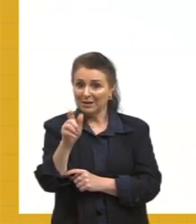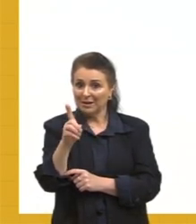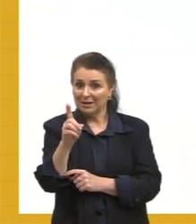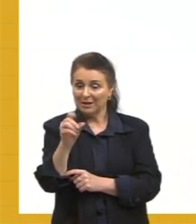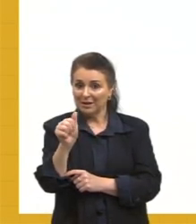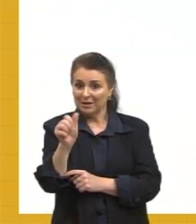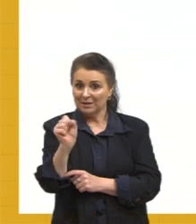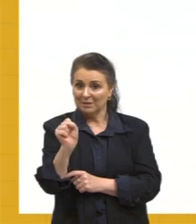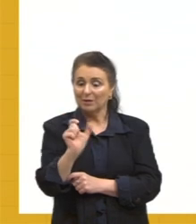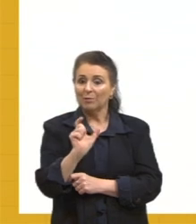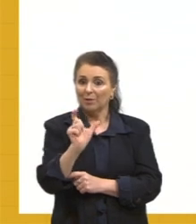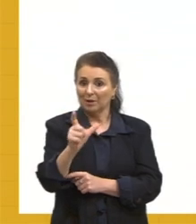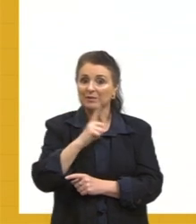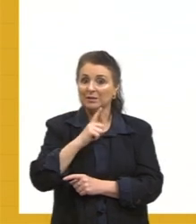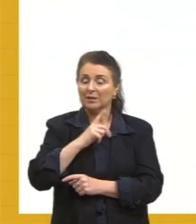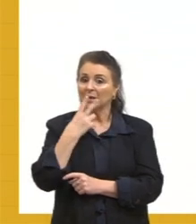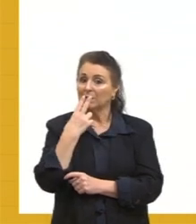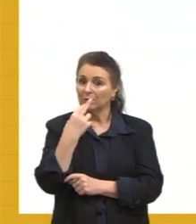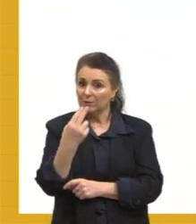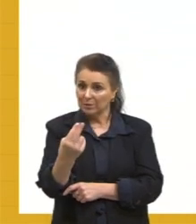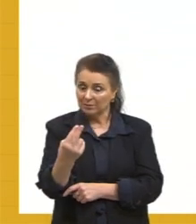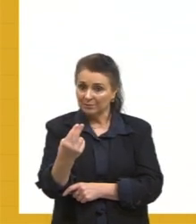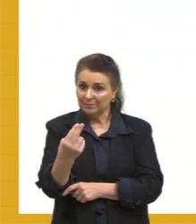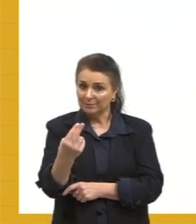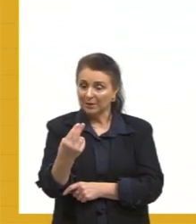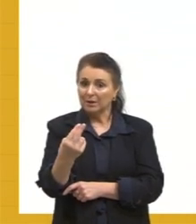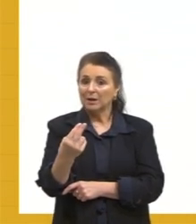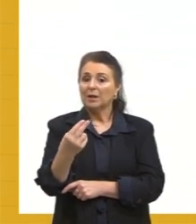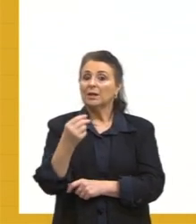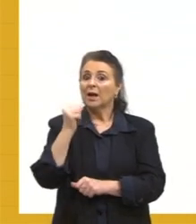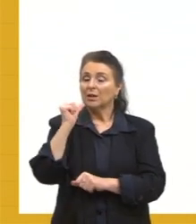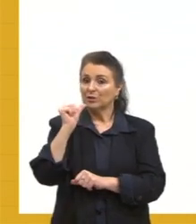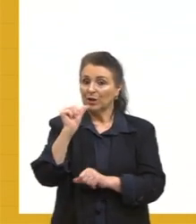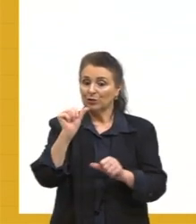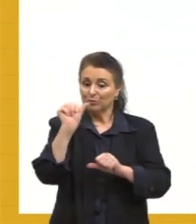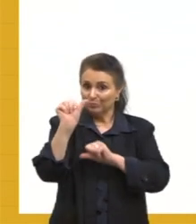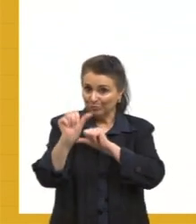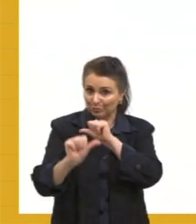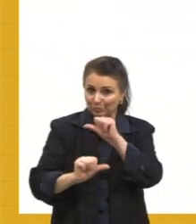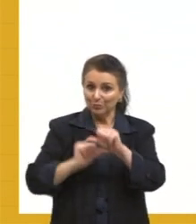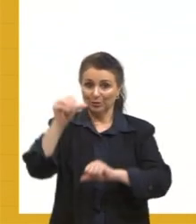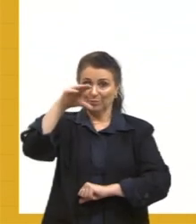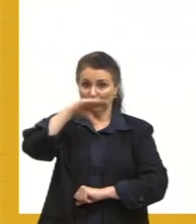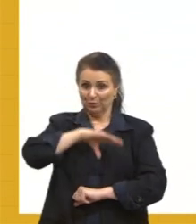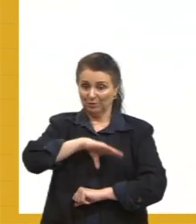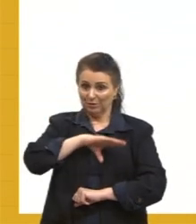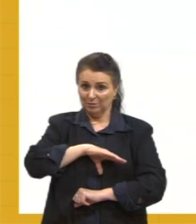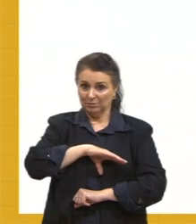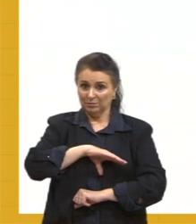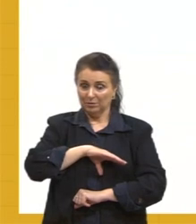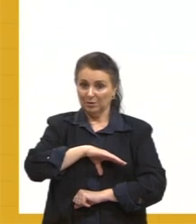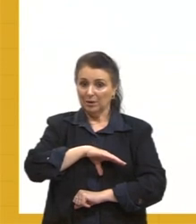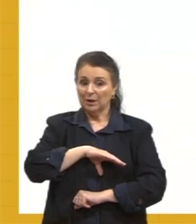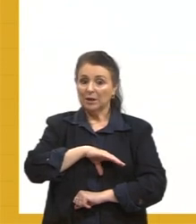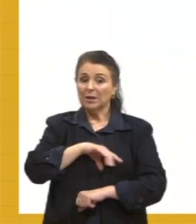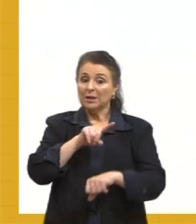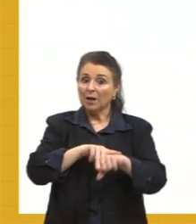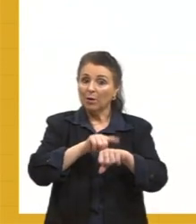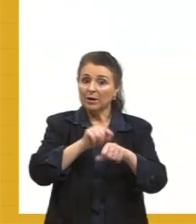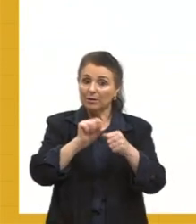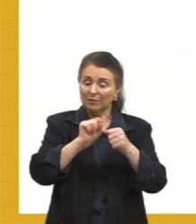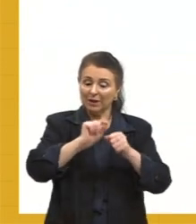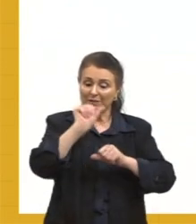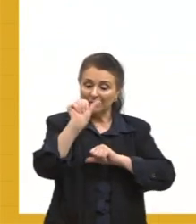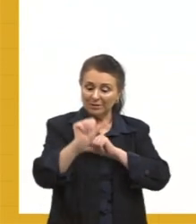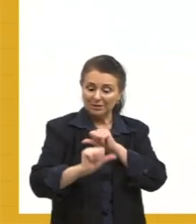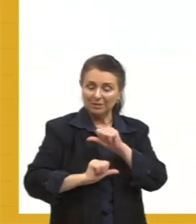que existem no inglês, que a gente transfere elas para o português, e, ao transferir, a gente